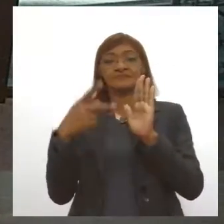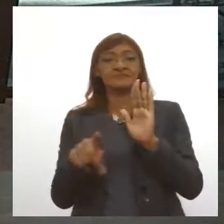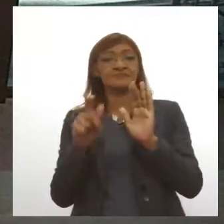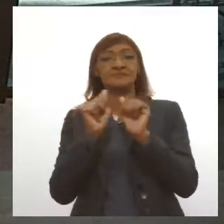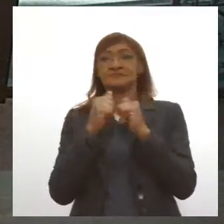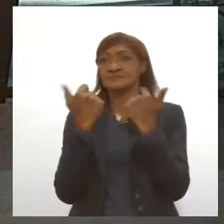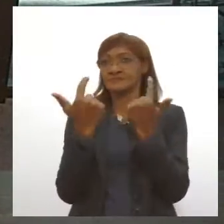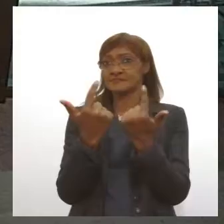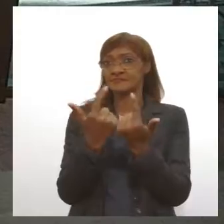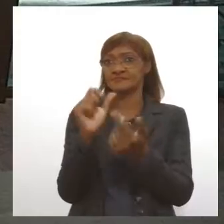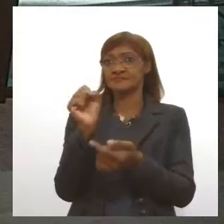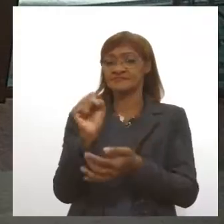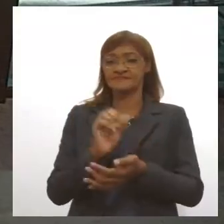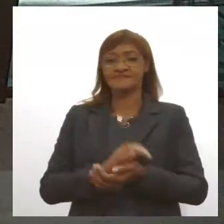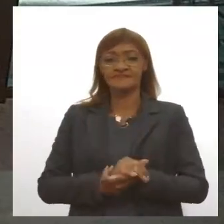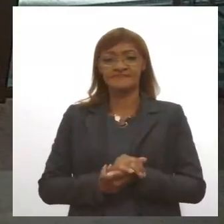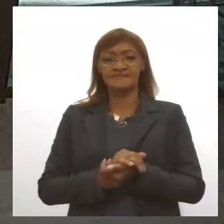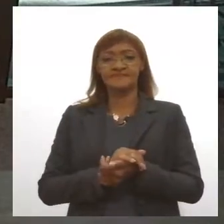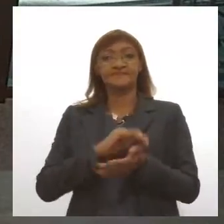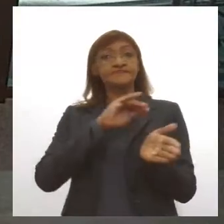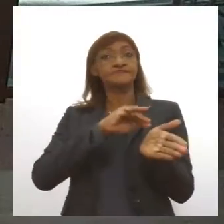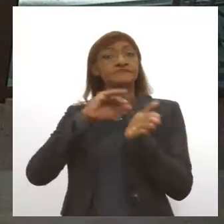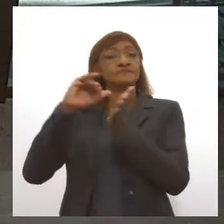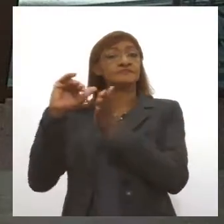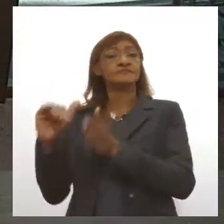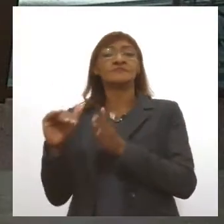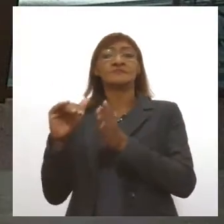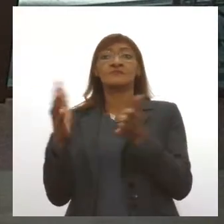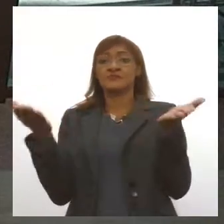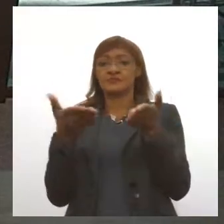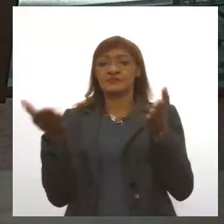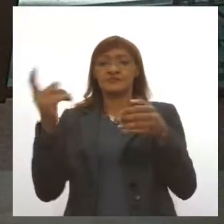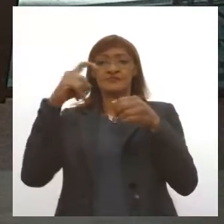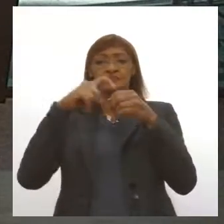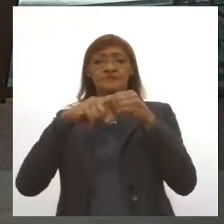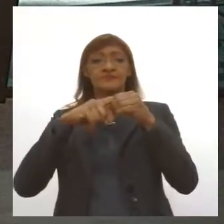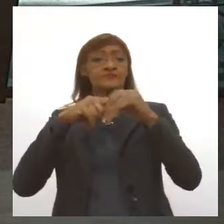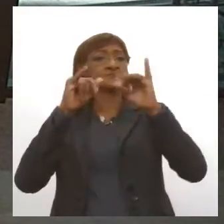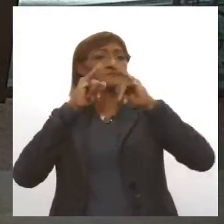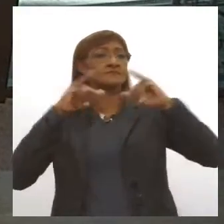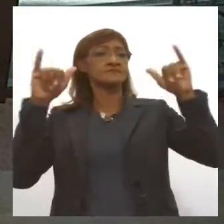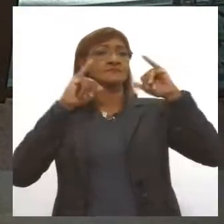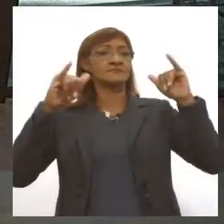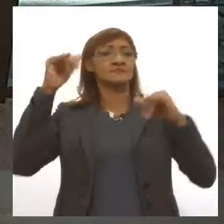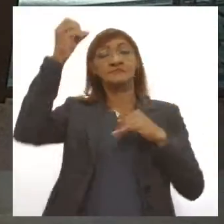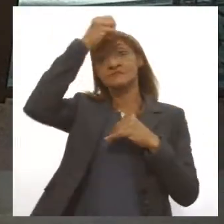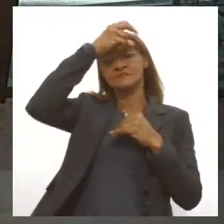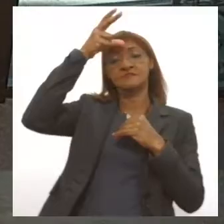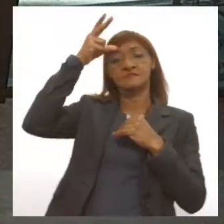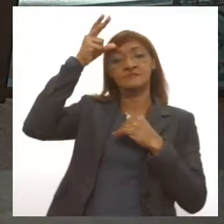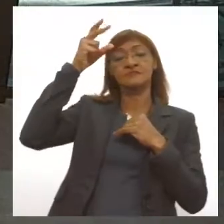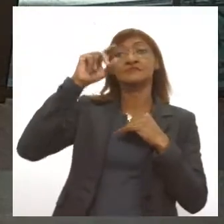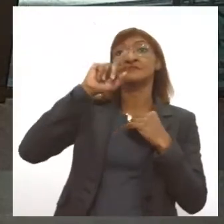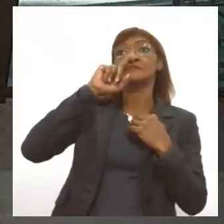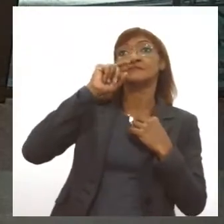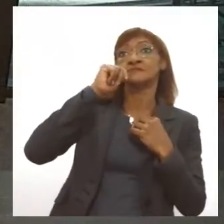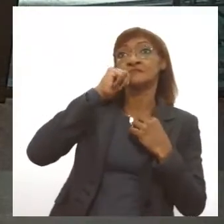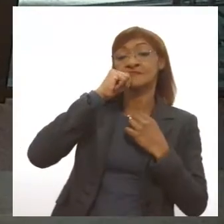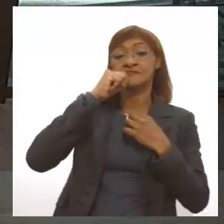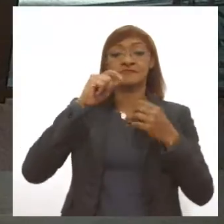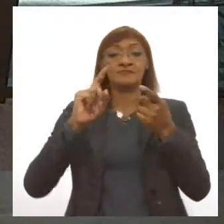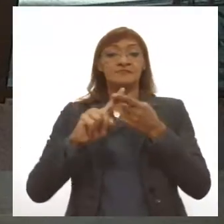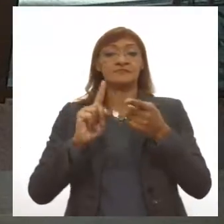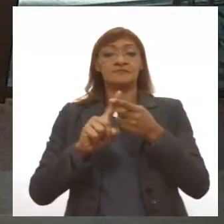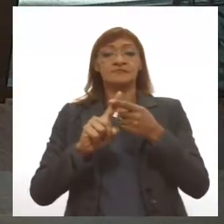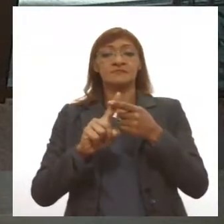Estado de Sergipe. Mas mudando de assunto agora e voltando às notícias do nosso JA, a Prefeitura de Aracaju e o Senai criam aí a possibilidade de